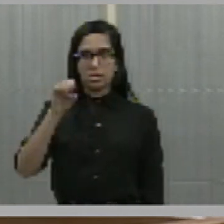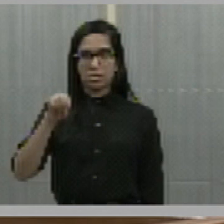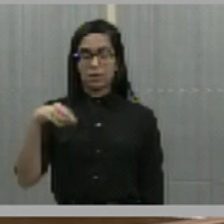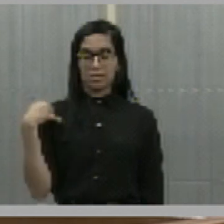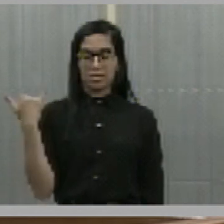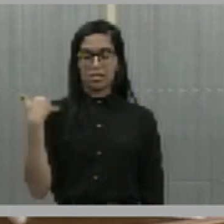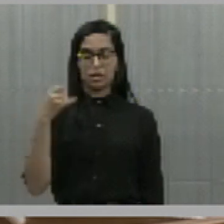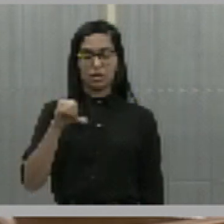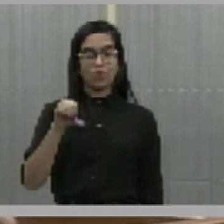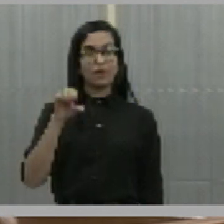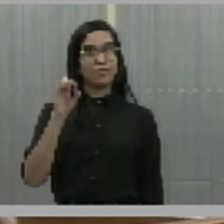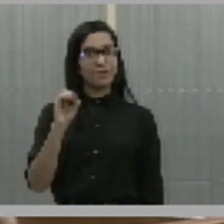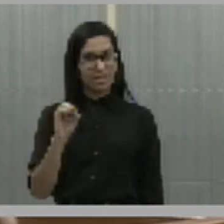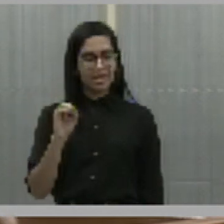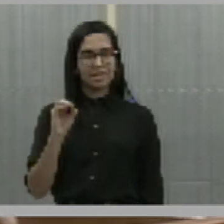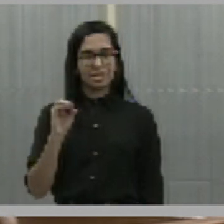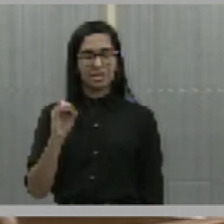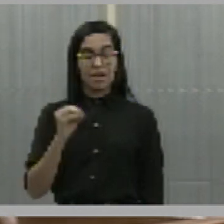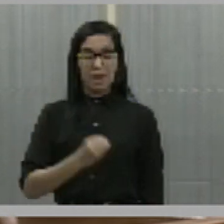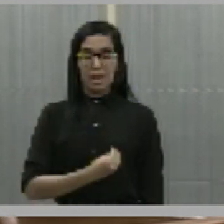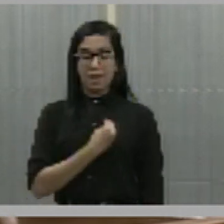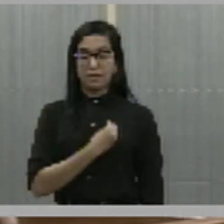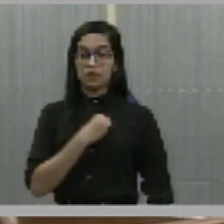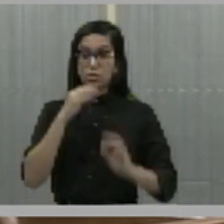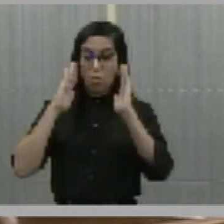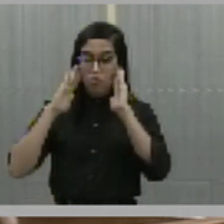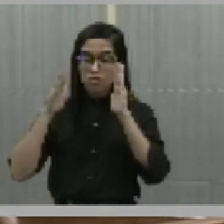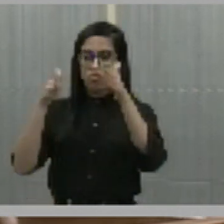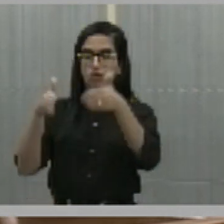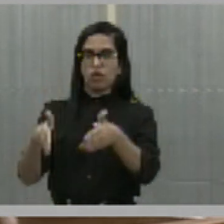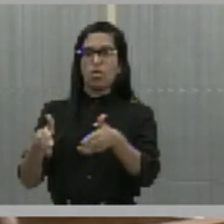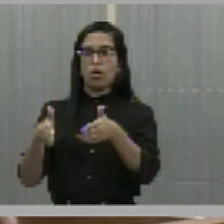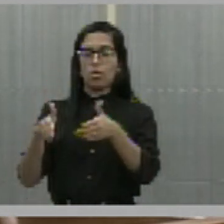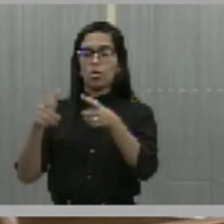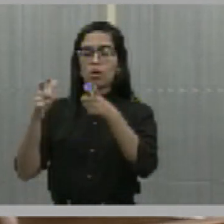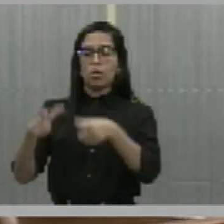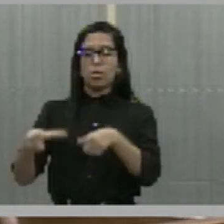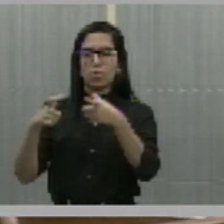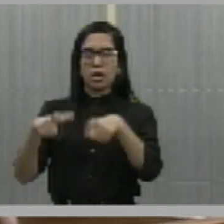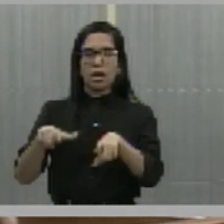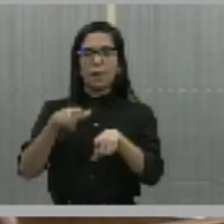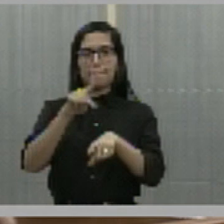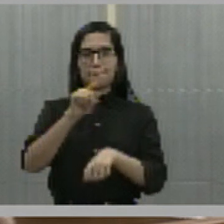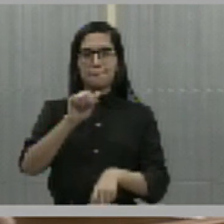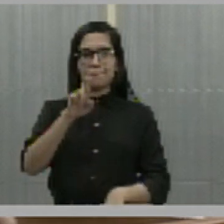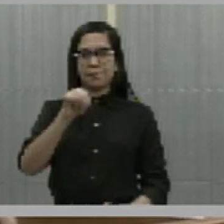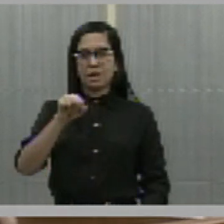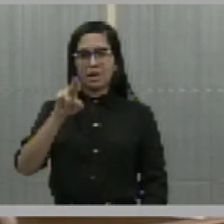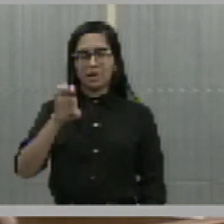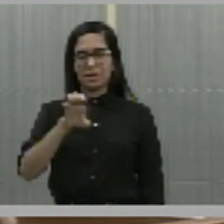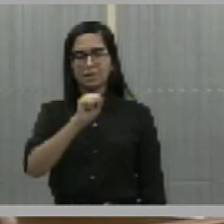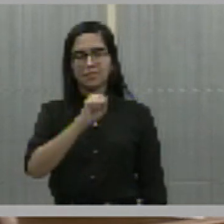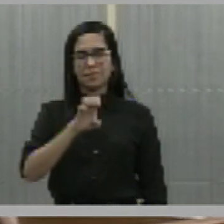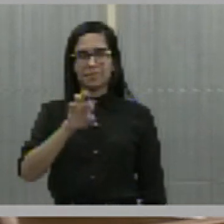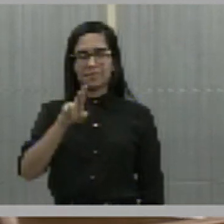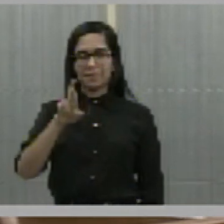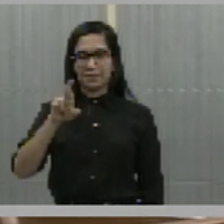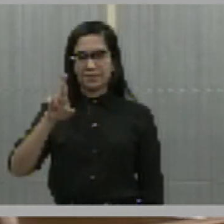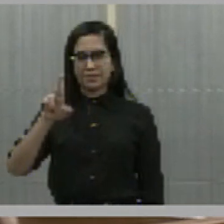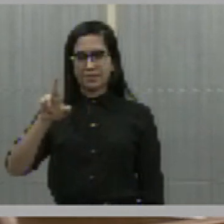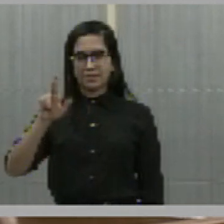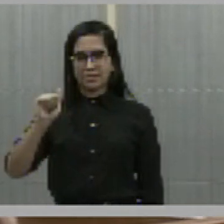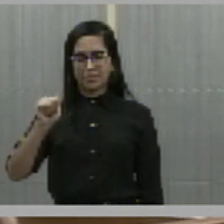90 anos de uma vida dedicada ao nosso Parque Nacional Serra da Capivara, que hoje